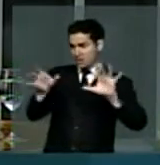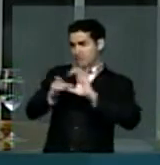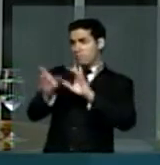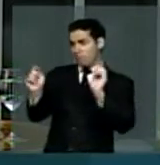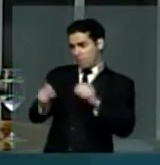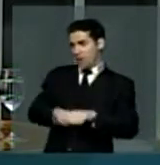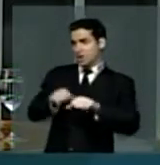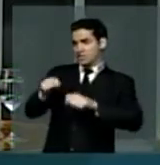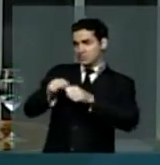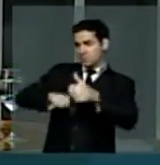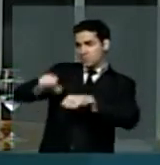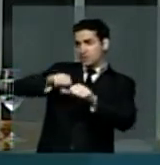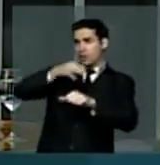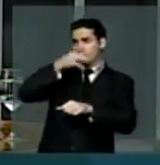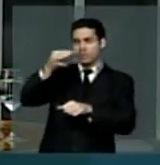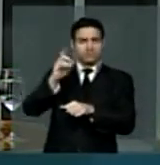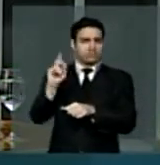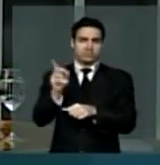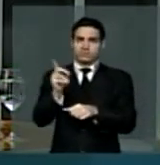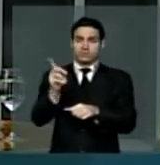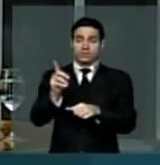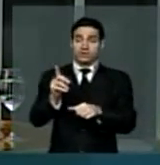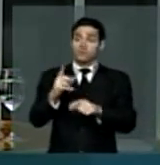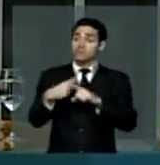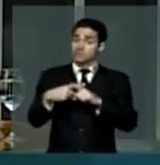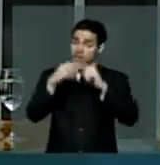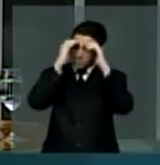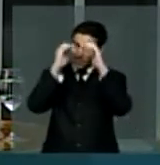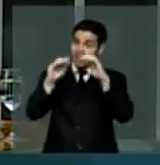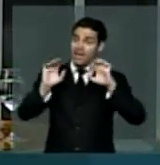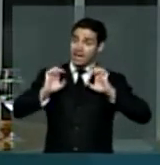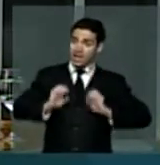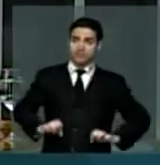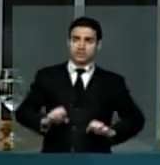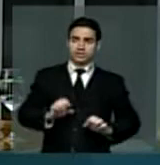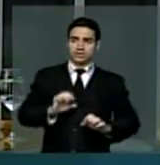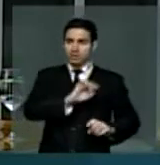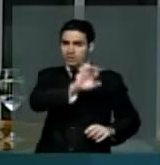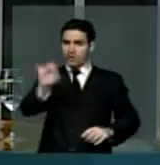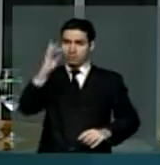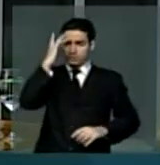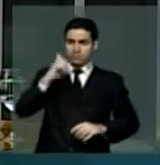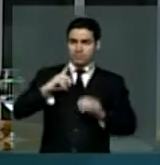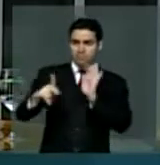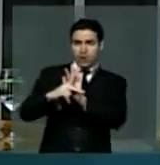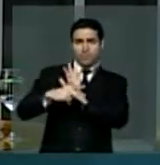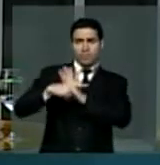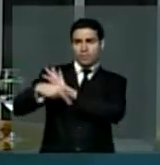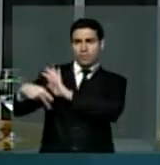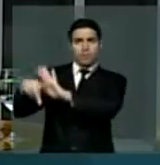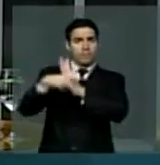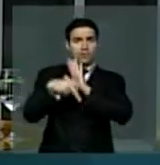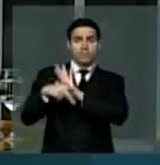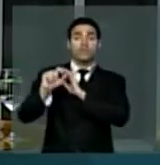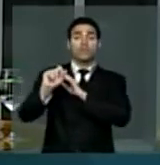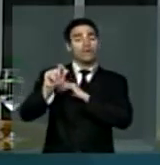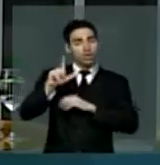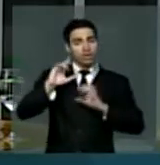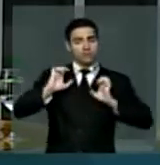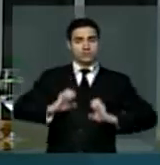é um atributo pessoal. Ao mesmo tempo em que respeitarei o meu partido,